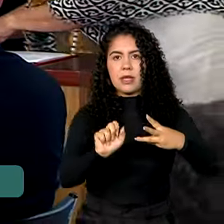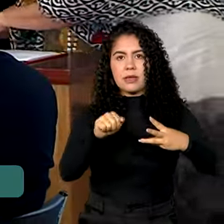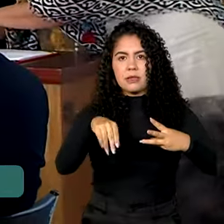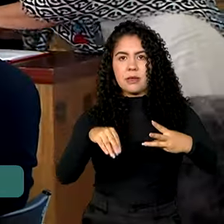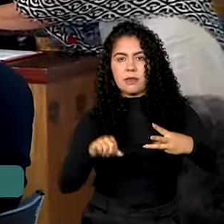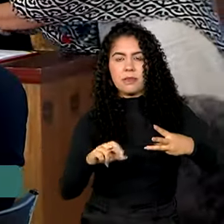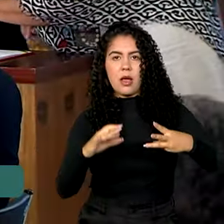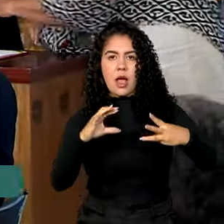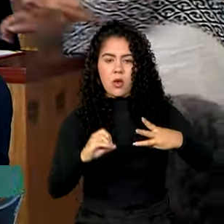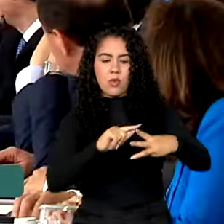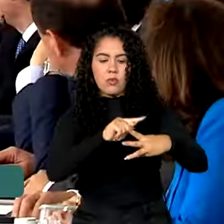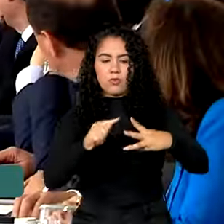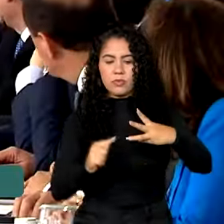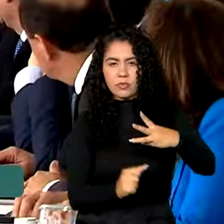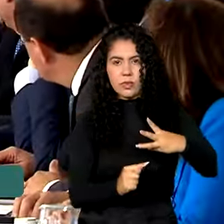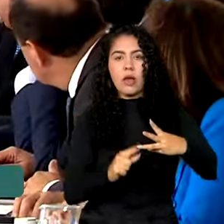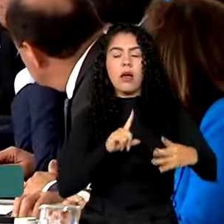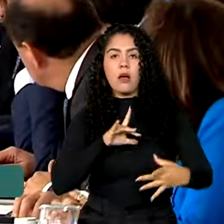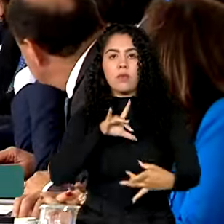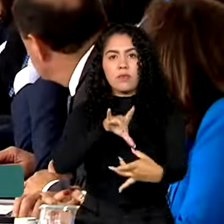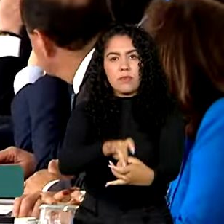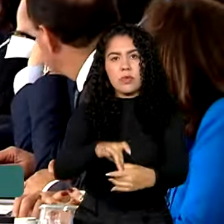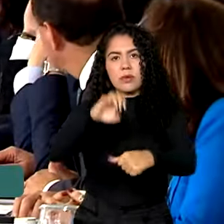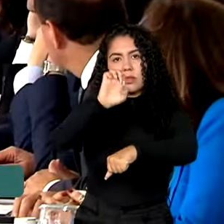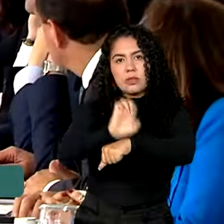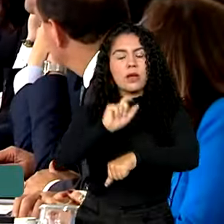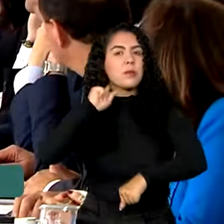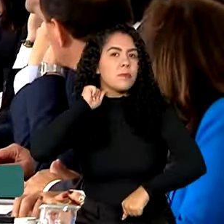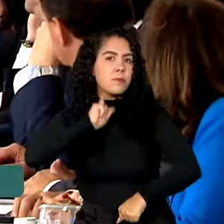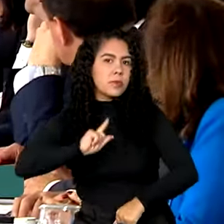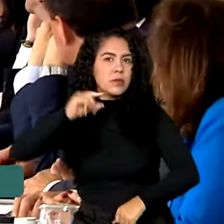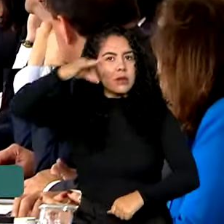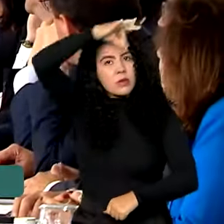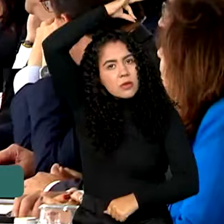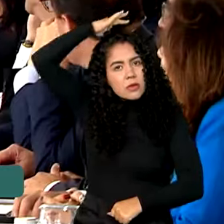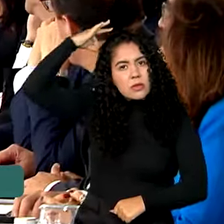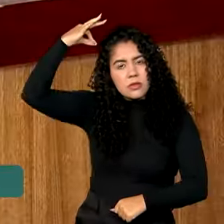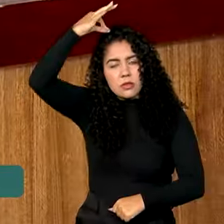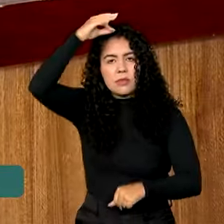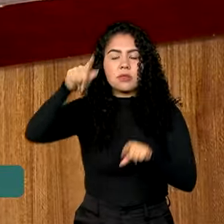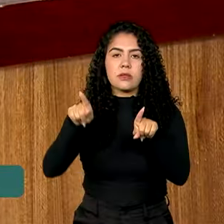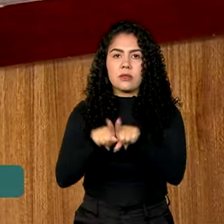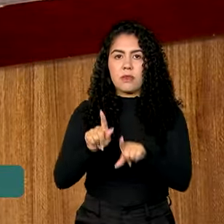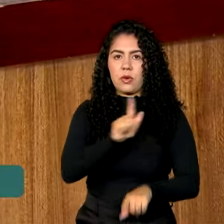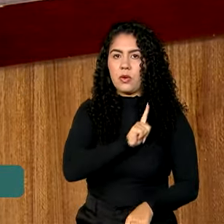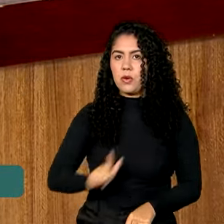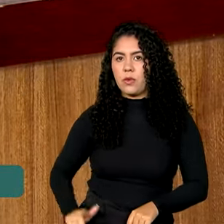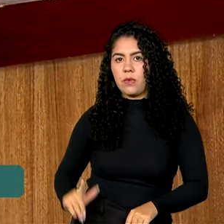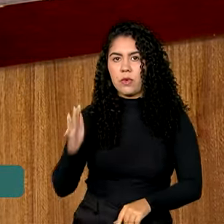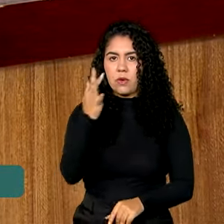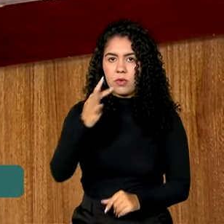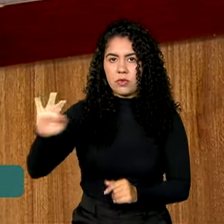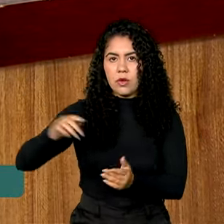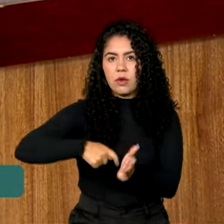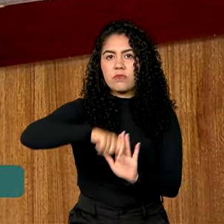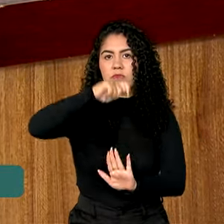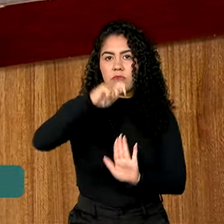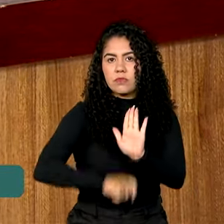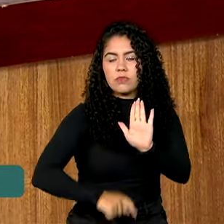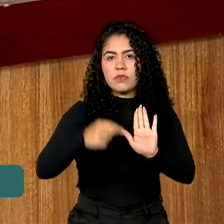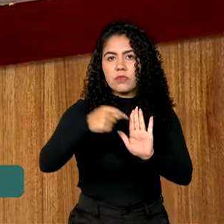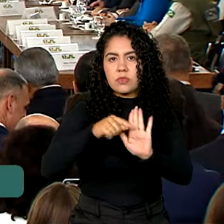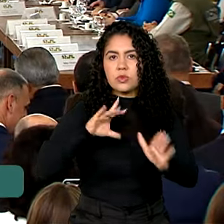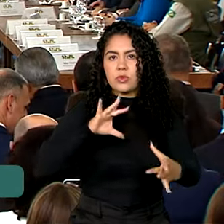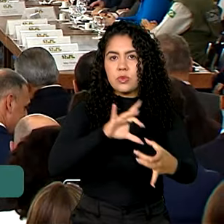com governos de Minas Gerais, Espírito Santo e o governo federal. A homologação foi feita em conjunto pelo Supremo